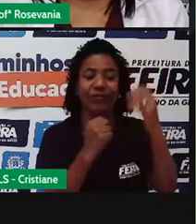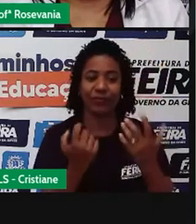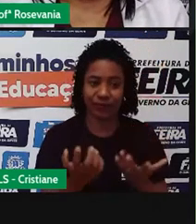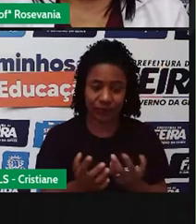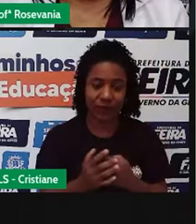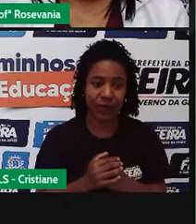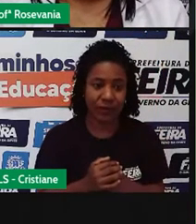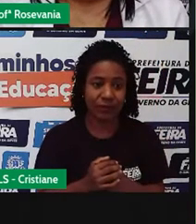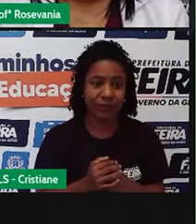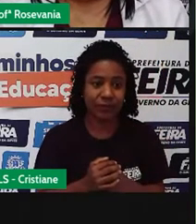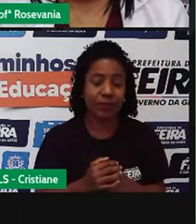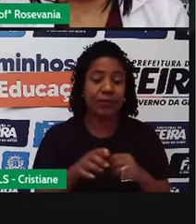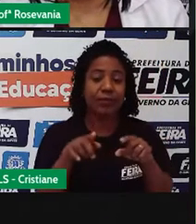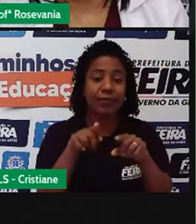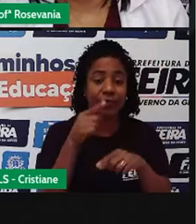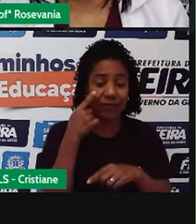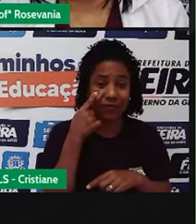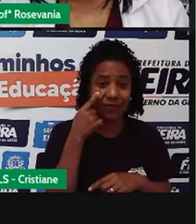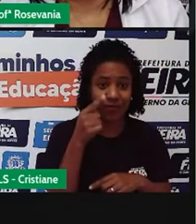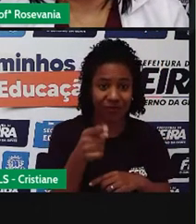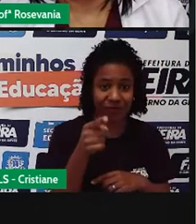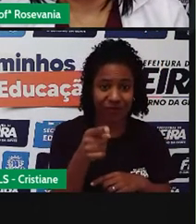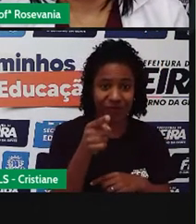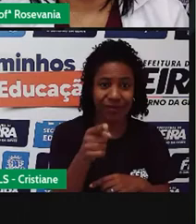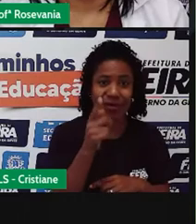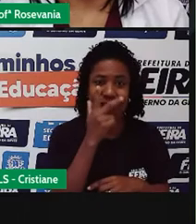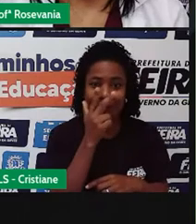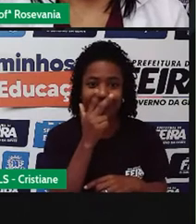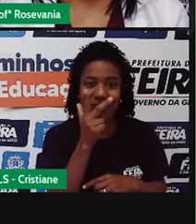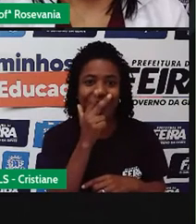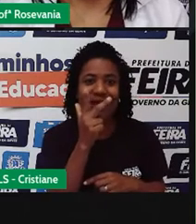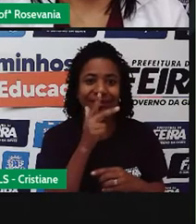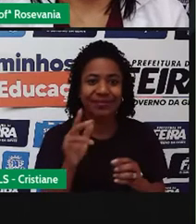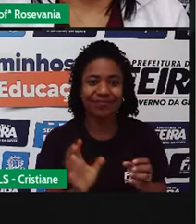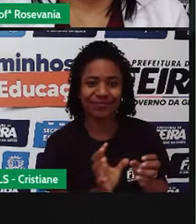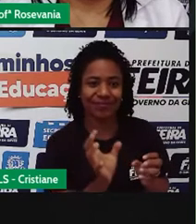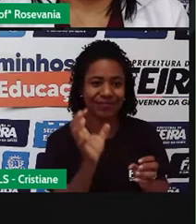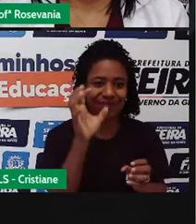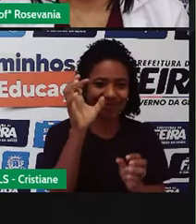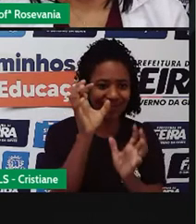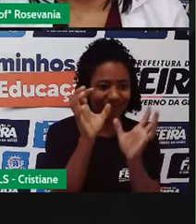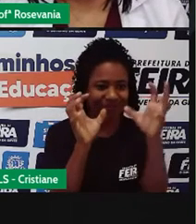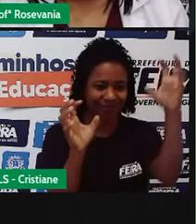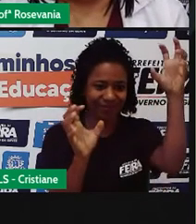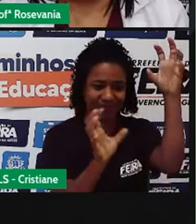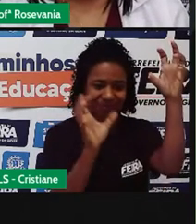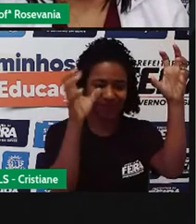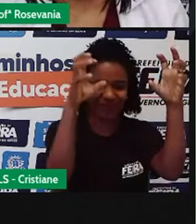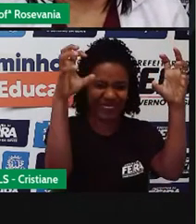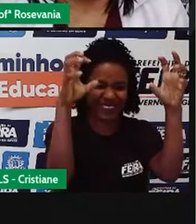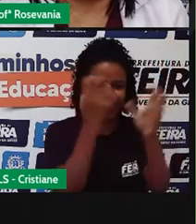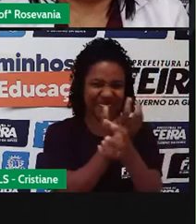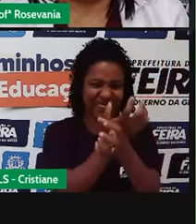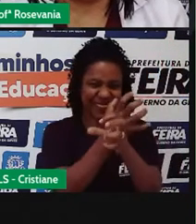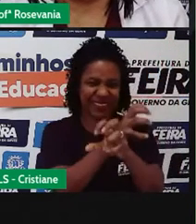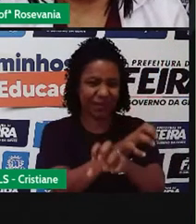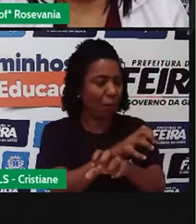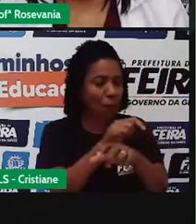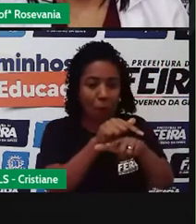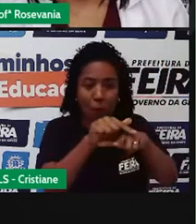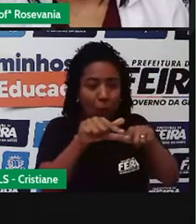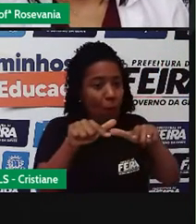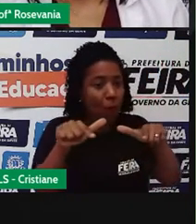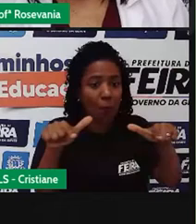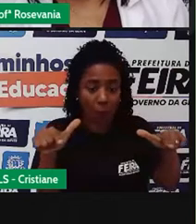Então, o vocês estão vendo aqui, né, acho que quase como se fosse um corte, em que em alguns cantos, os mais secos, você vai perceber